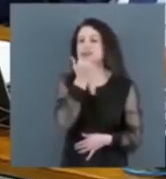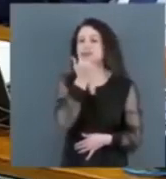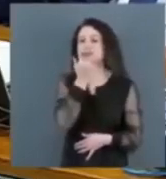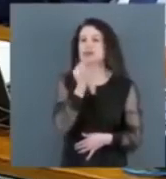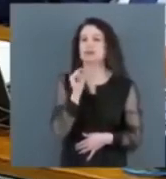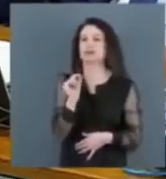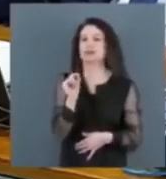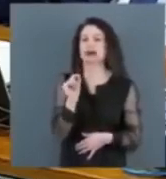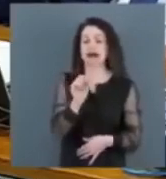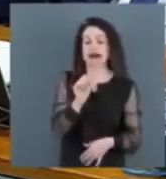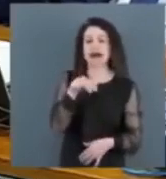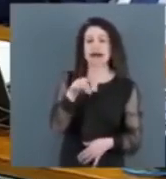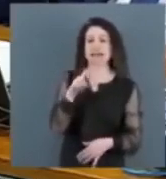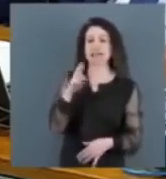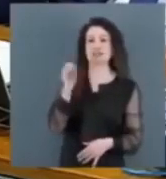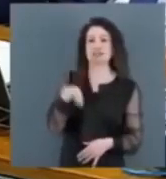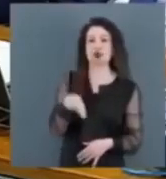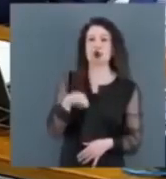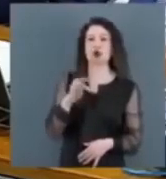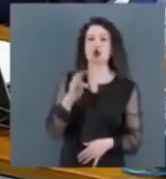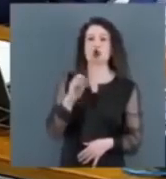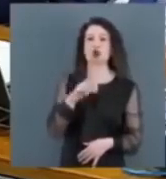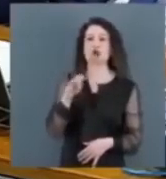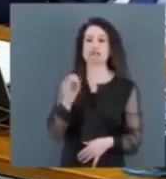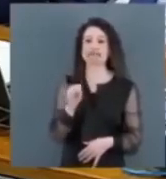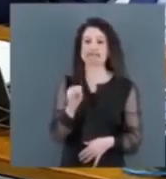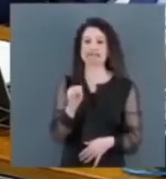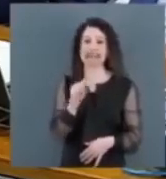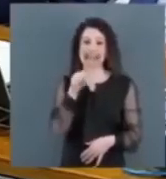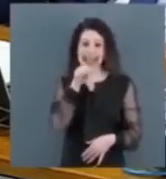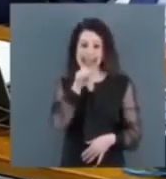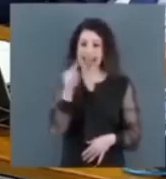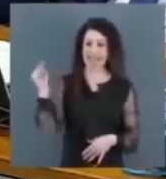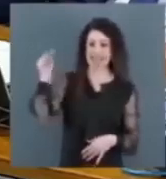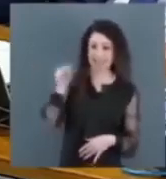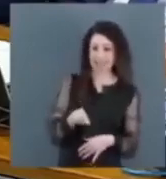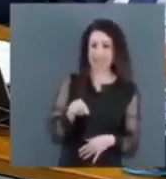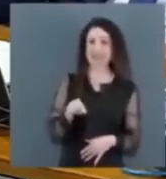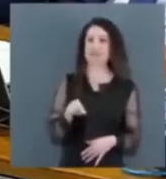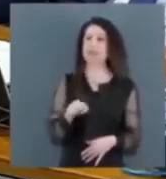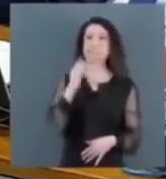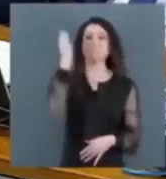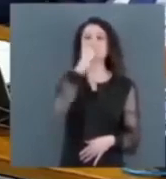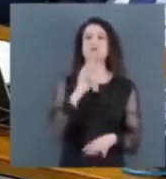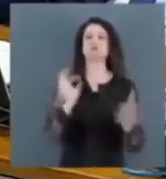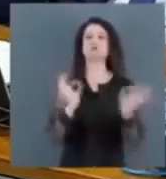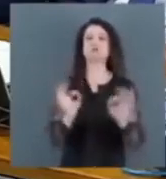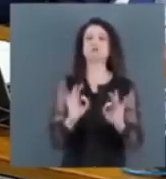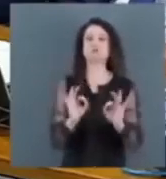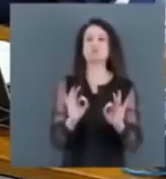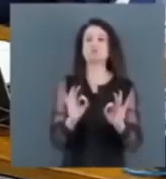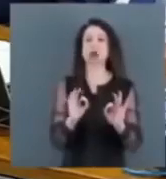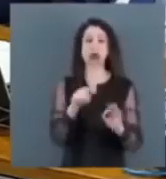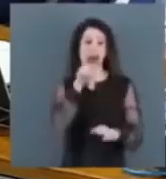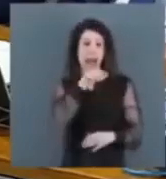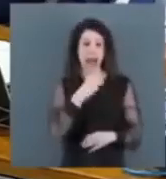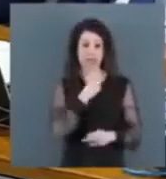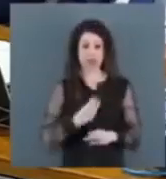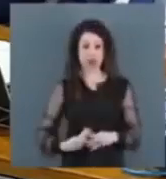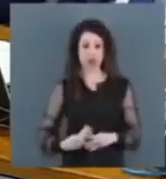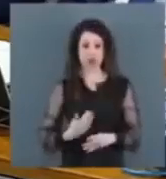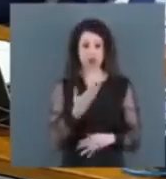Anderson Torres. Porque o Anderson Torres nem aqui no Brasil estava. E o ministro, o G.